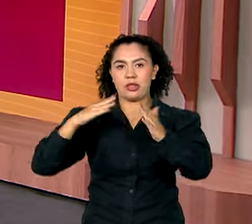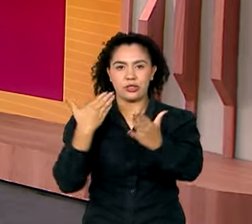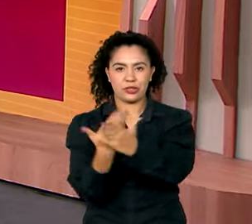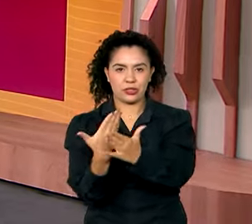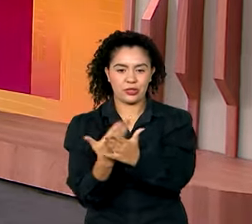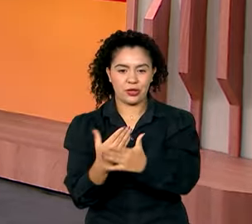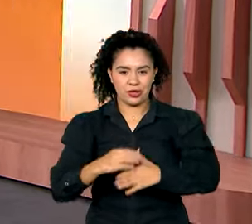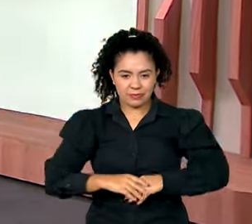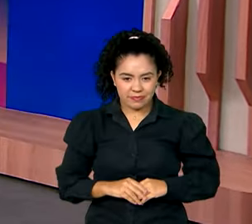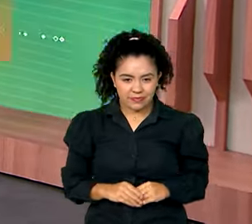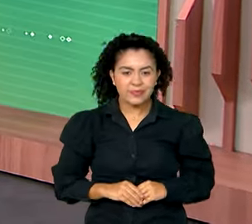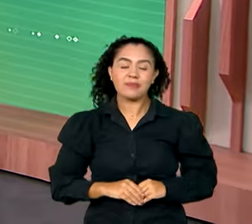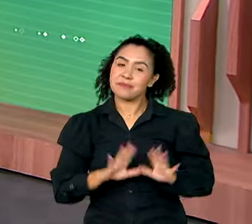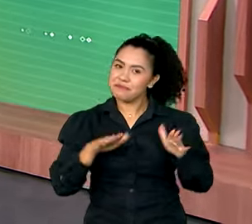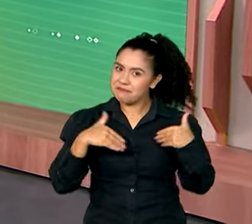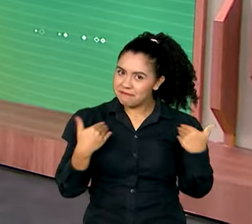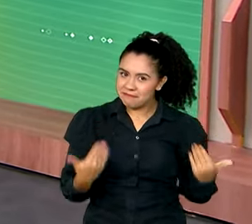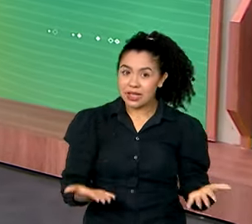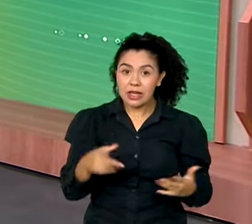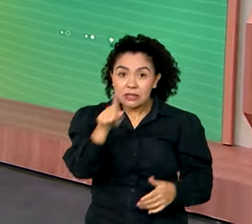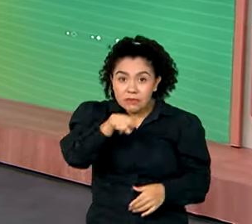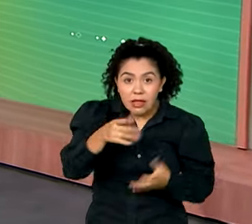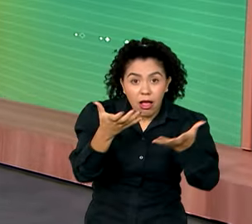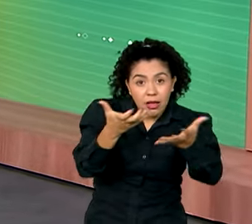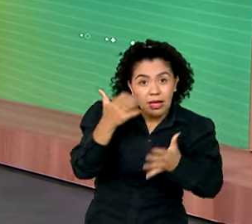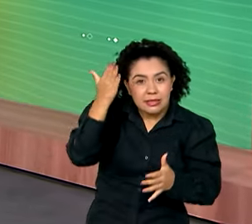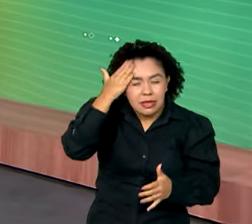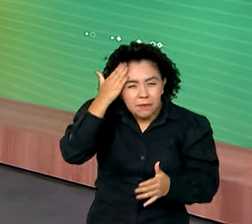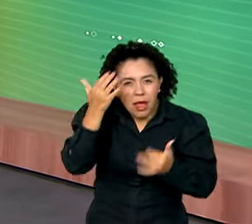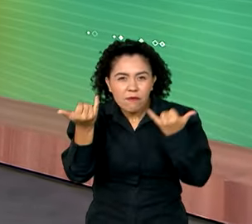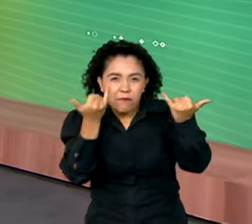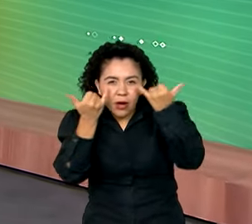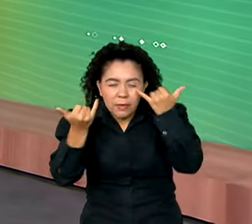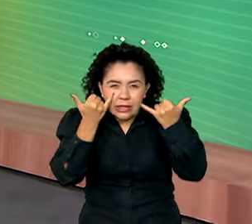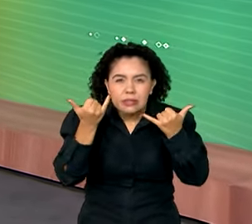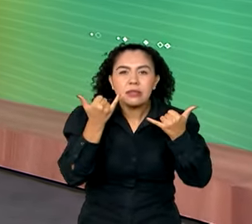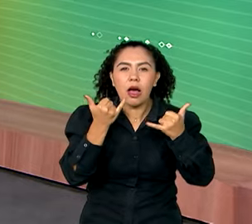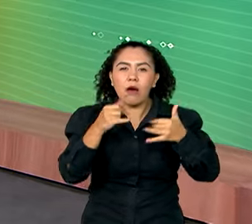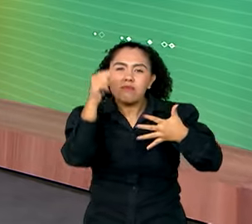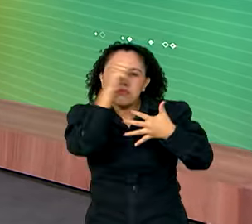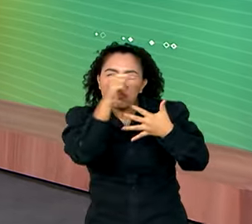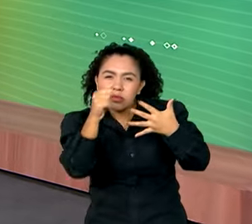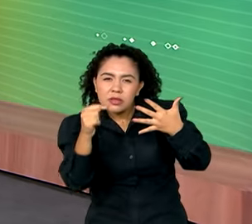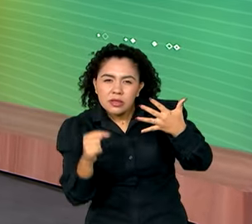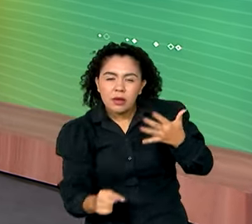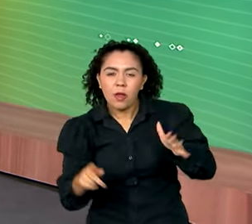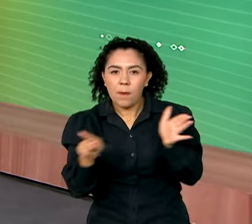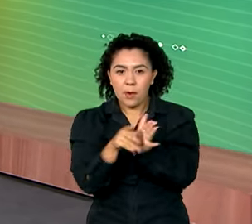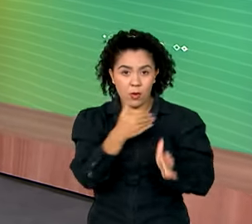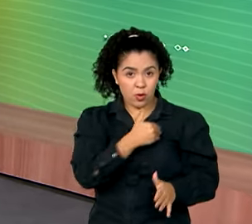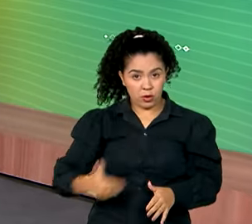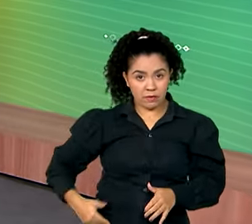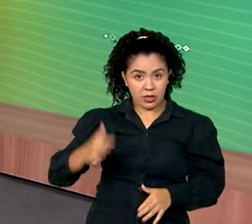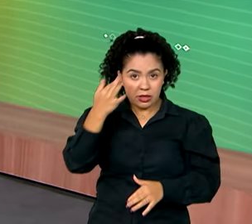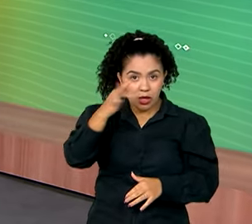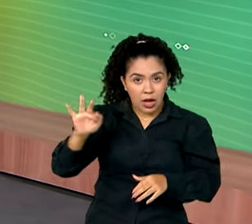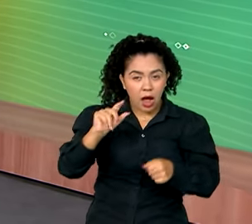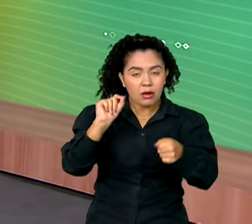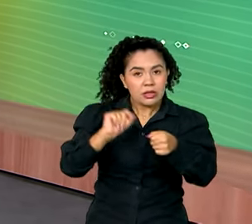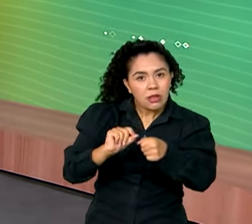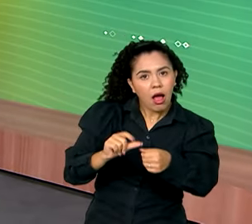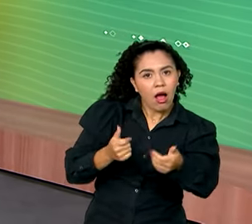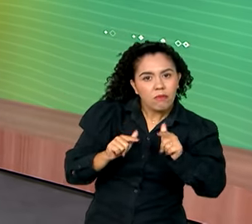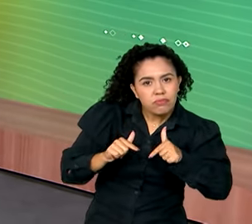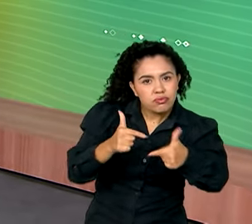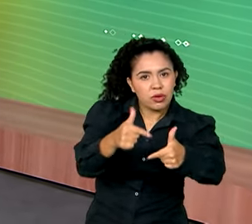Escolar. Então é isso, se você quiser saber mais sobre o governo federal e o que ele anda fazendo na sua cidade ou